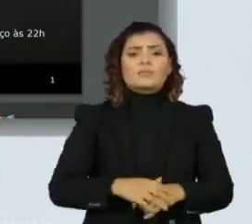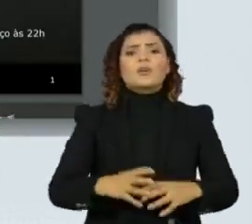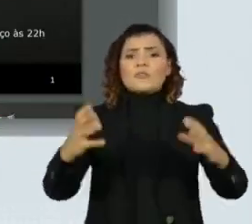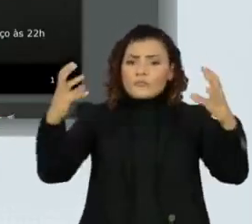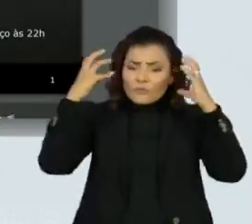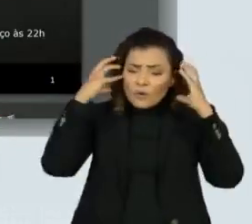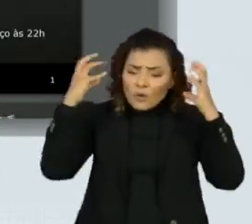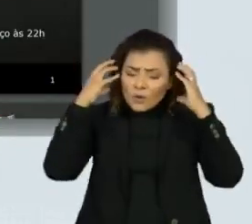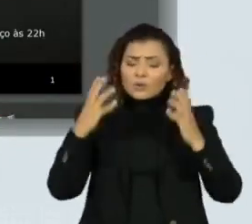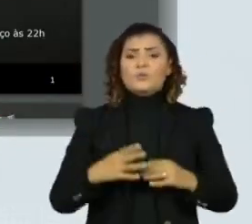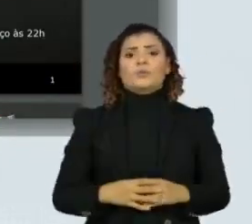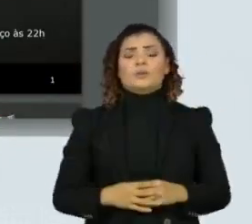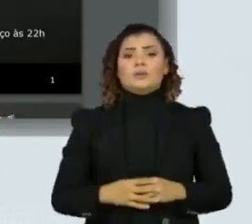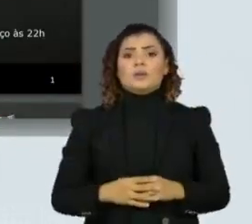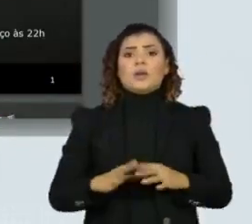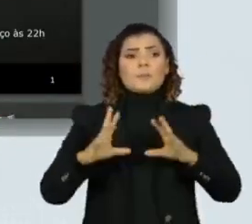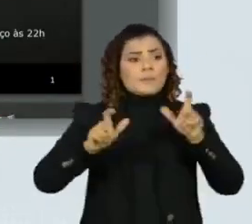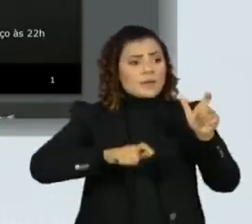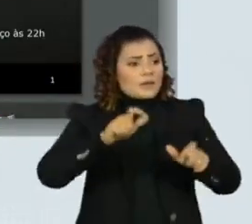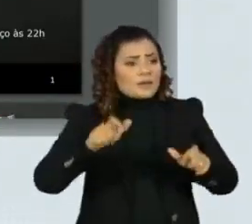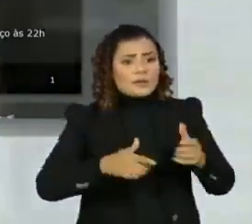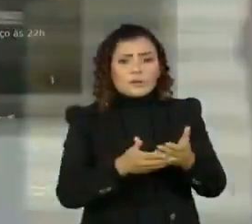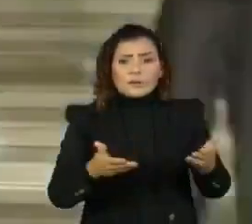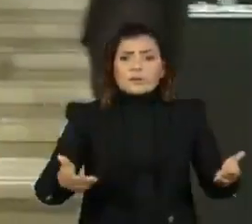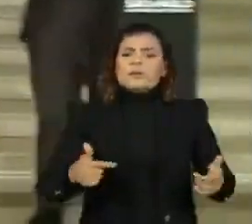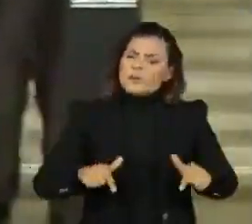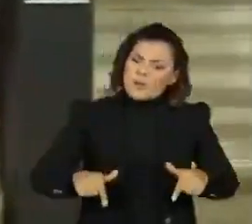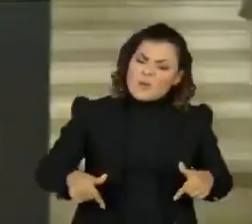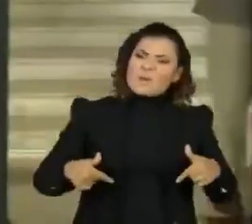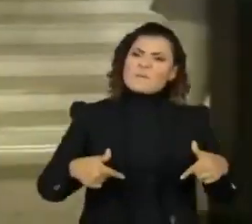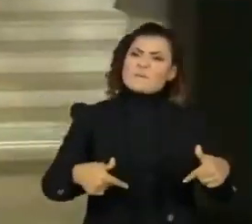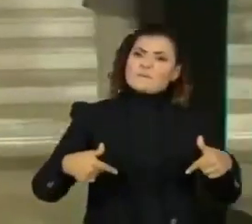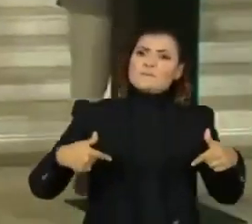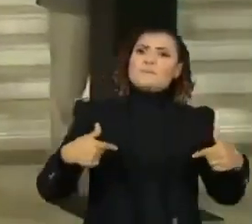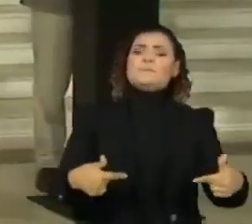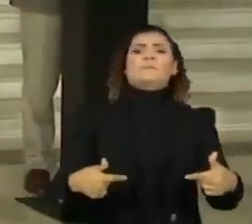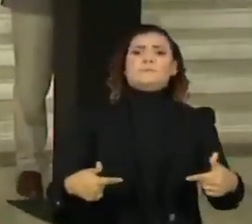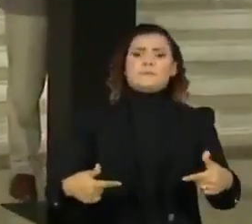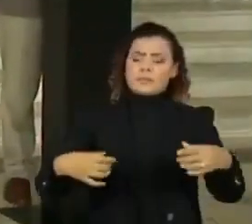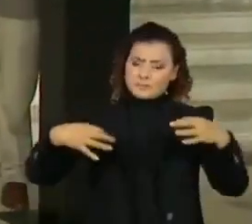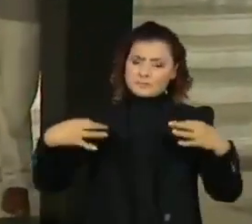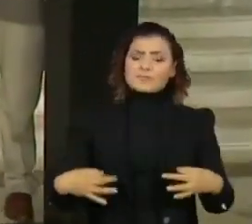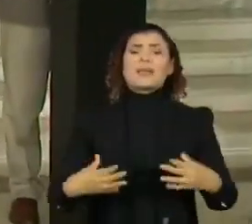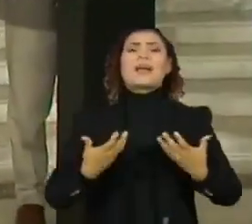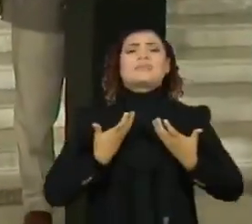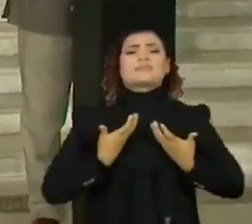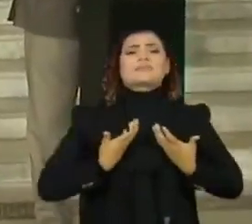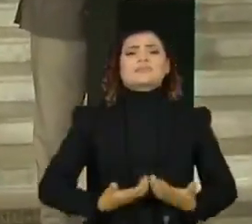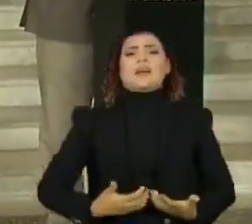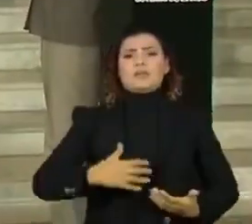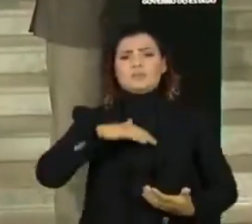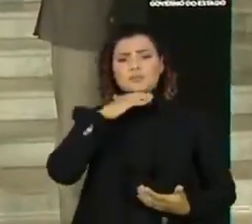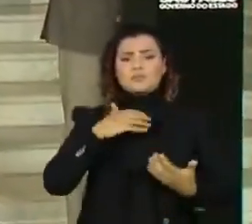fonoaudiólogos, que estão na linha de frente, exaustos.